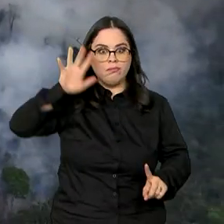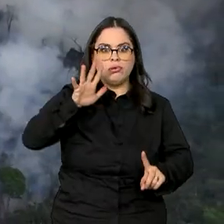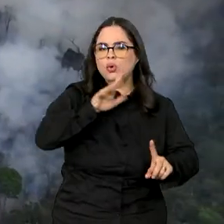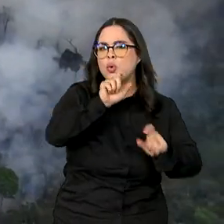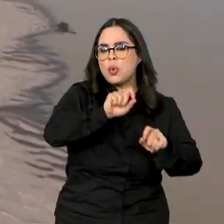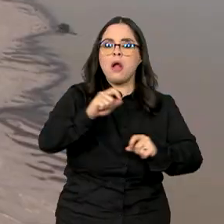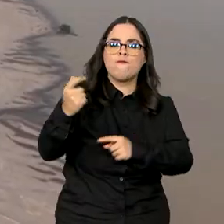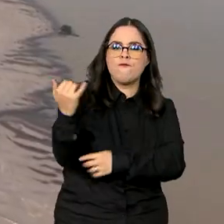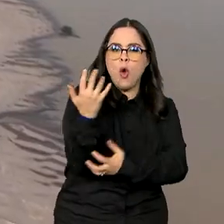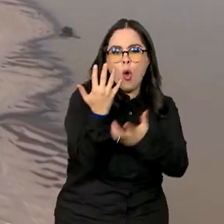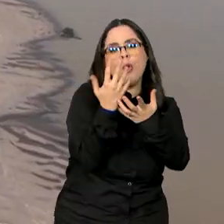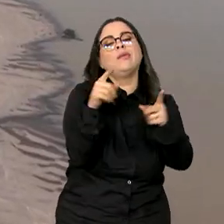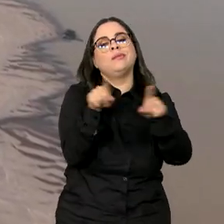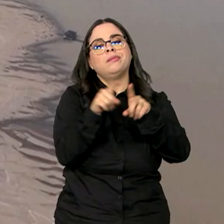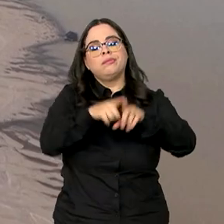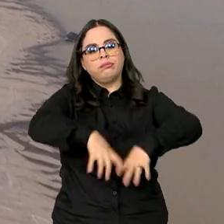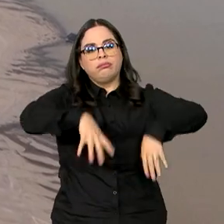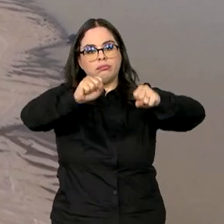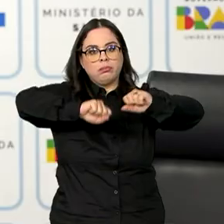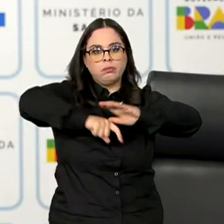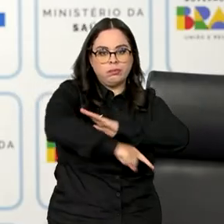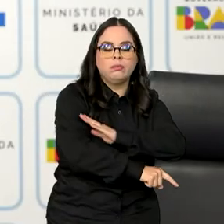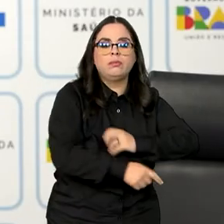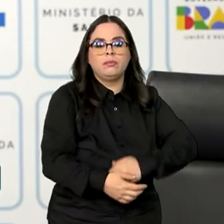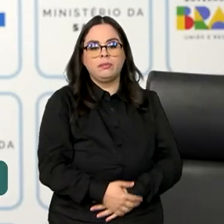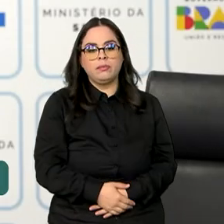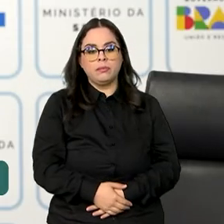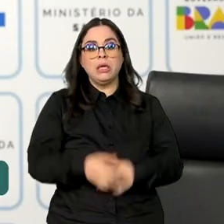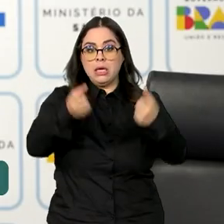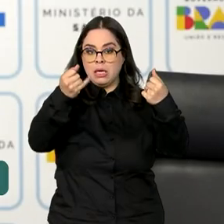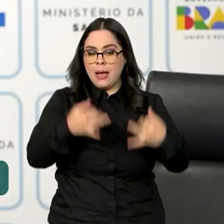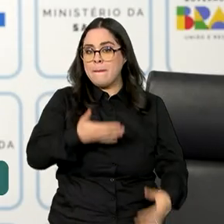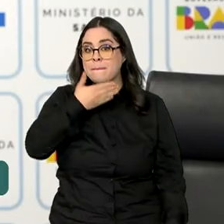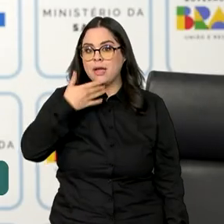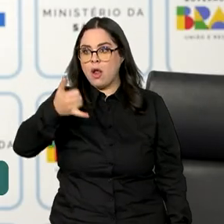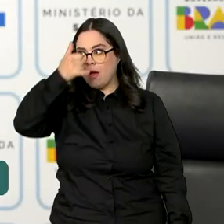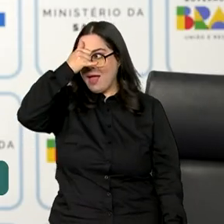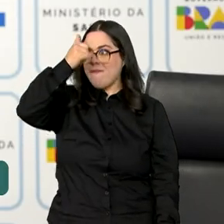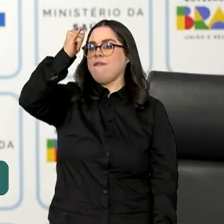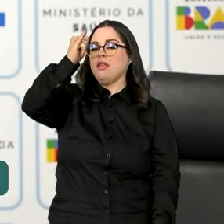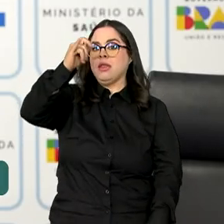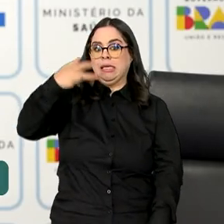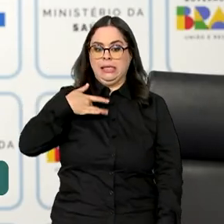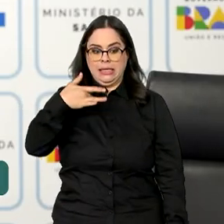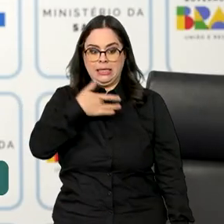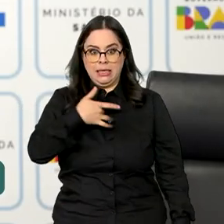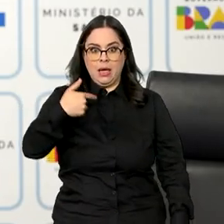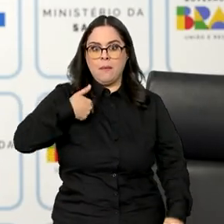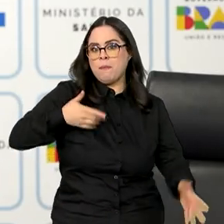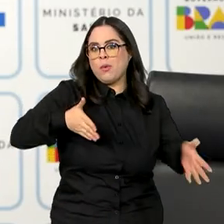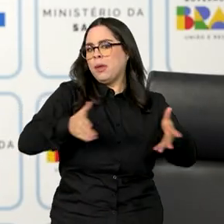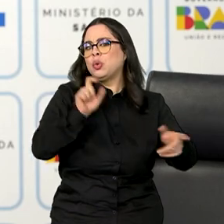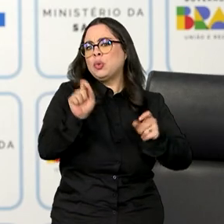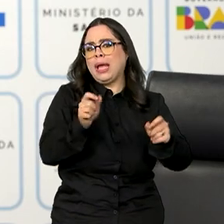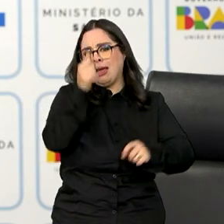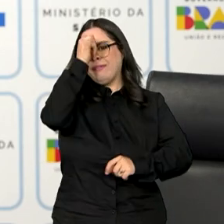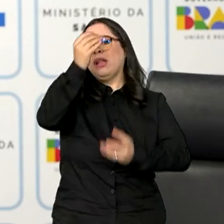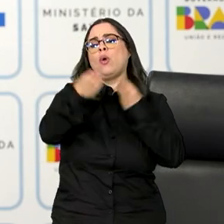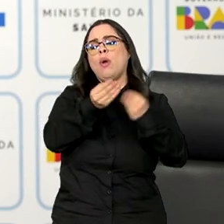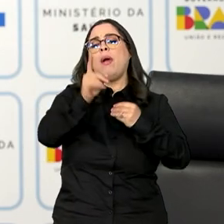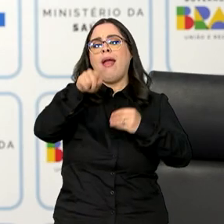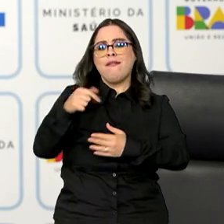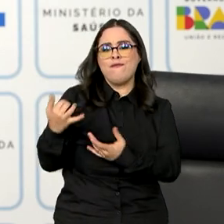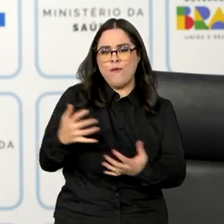pelas queimadas e pela seca extrema. A melhor prevenção para as condições de saúde neste momento é acabar